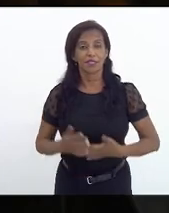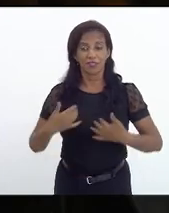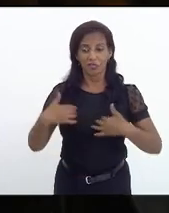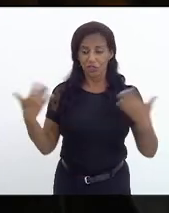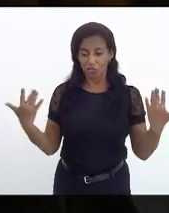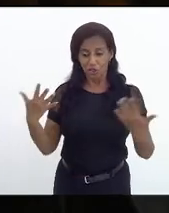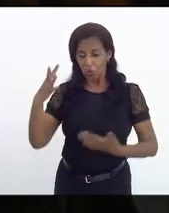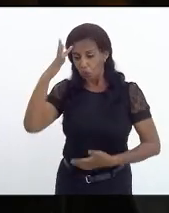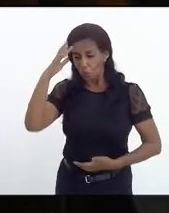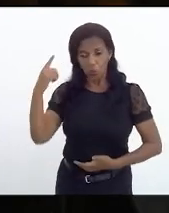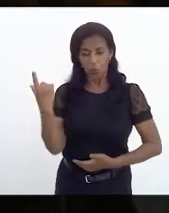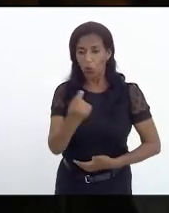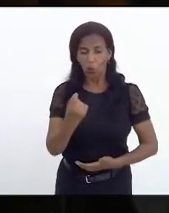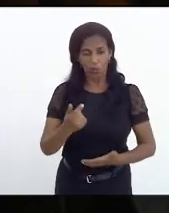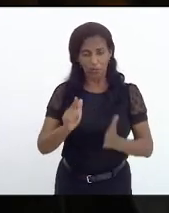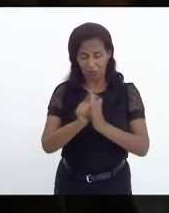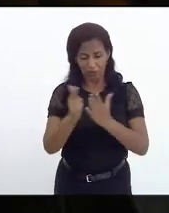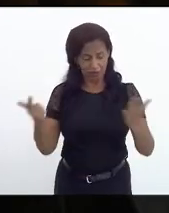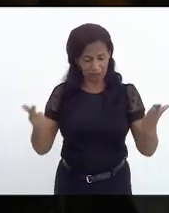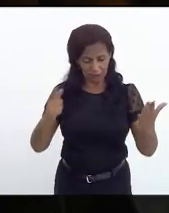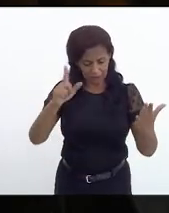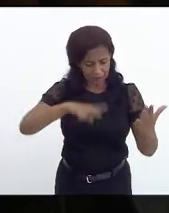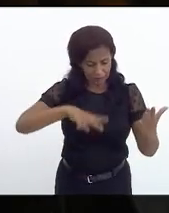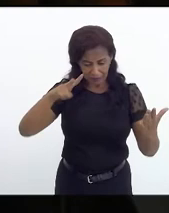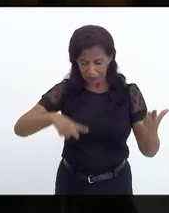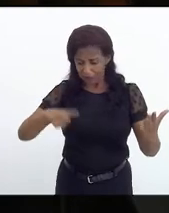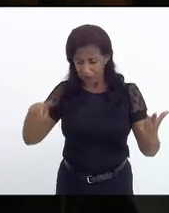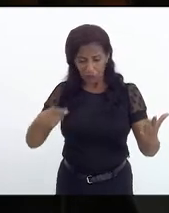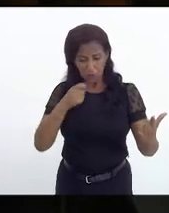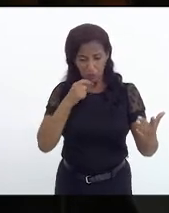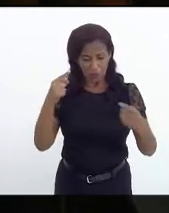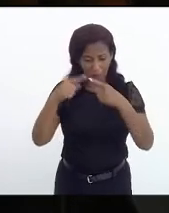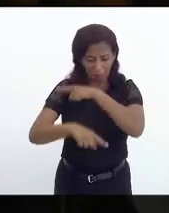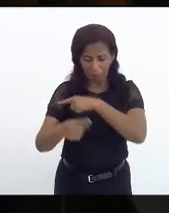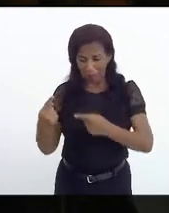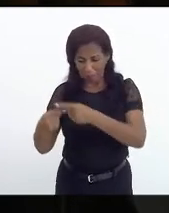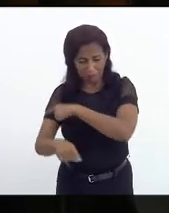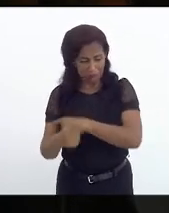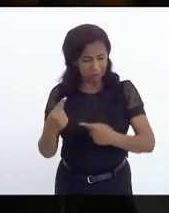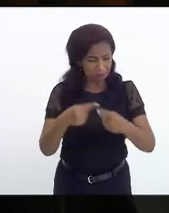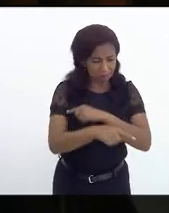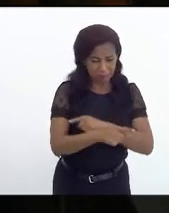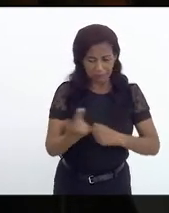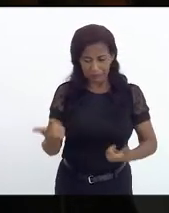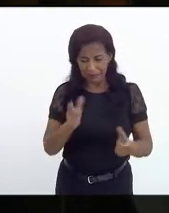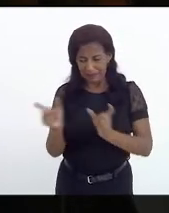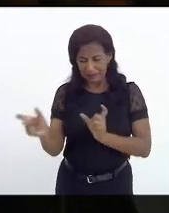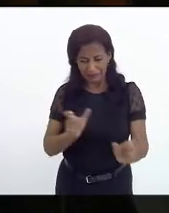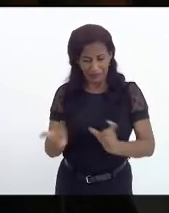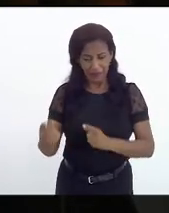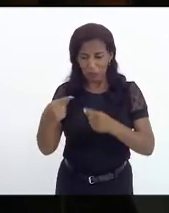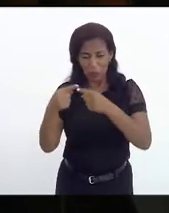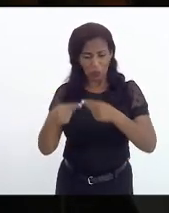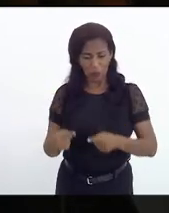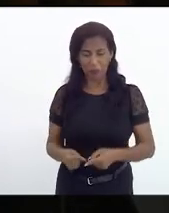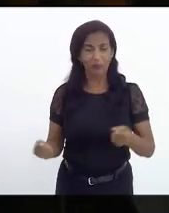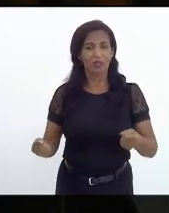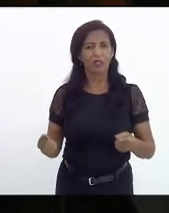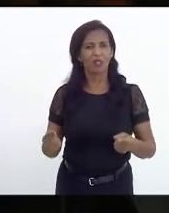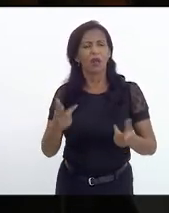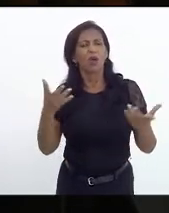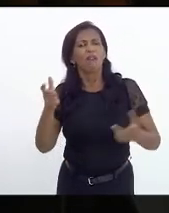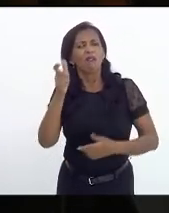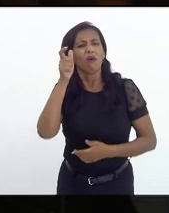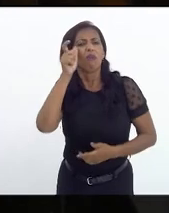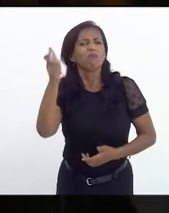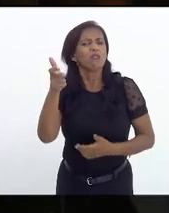lógica no noticiário. Parece até que tem pré-intenção atrás disso tudo. E qual é a pré